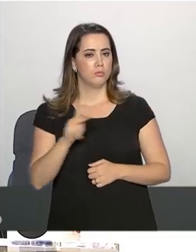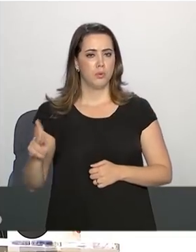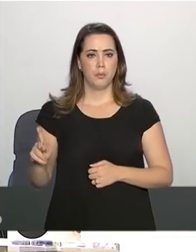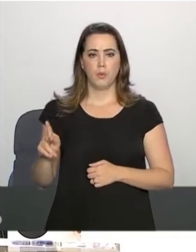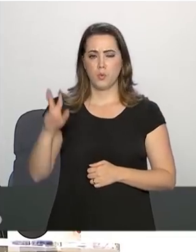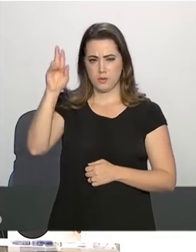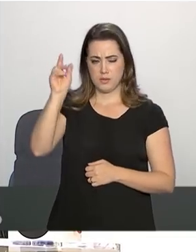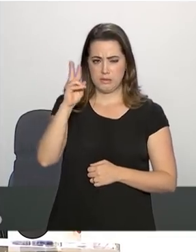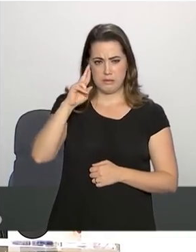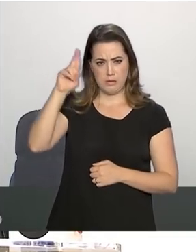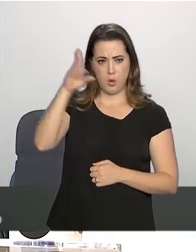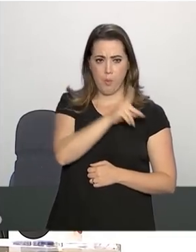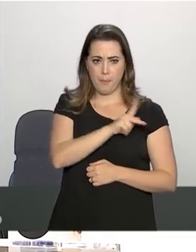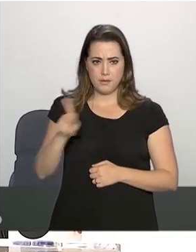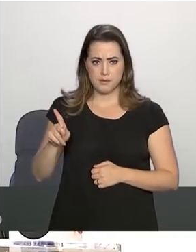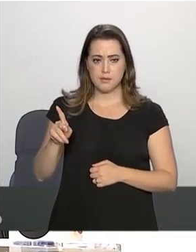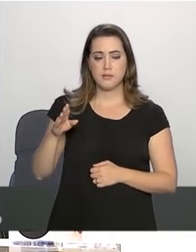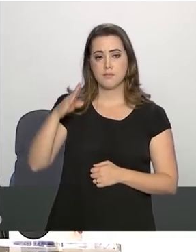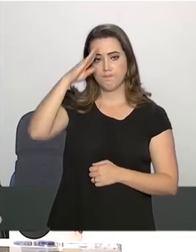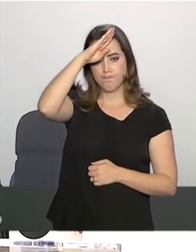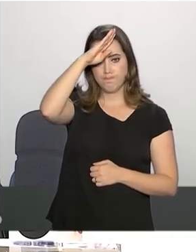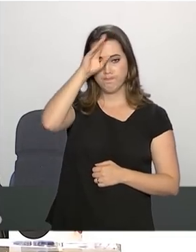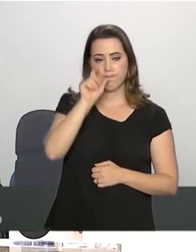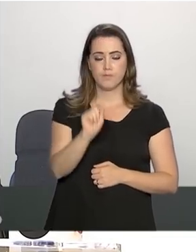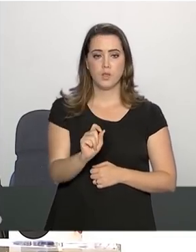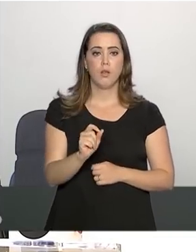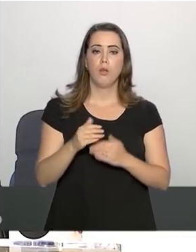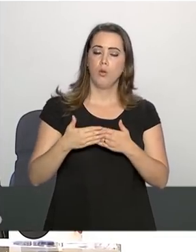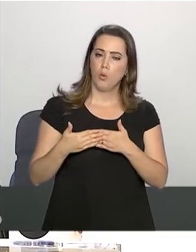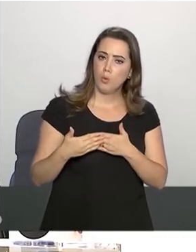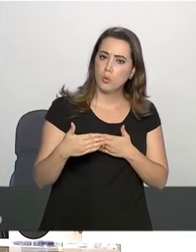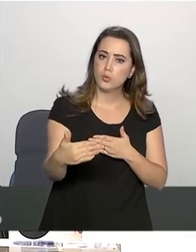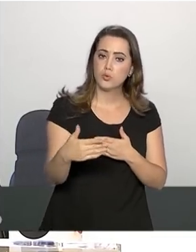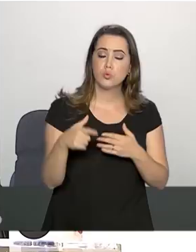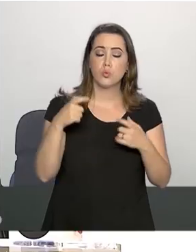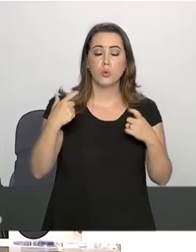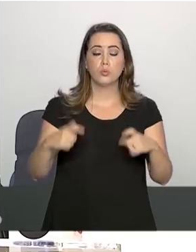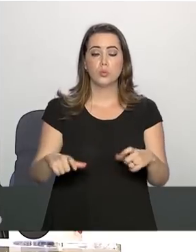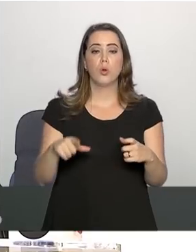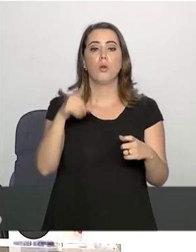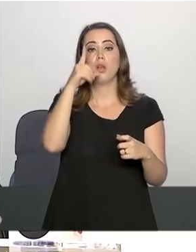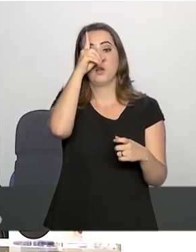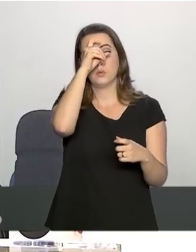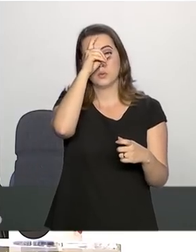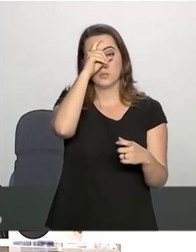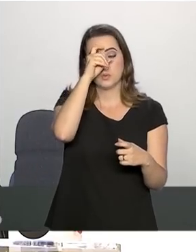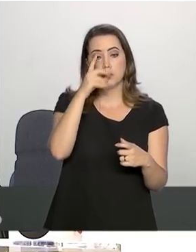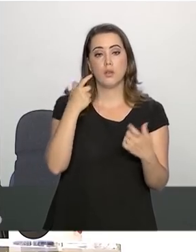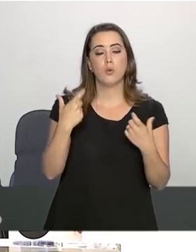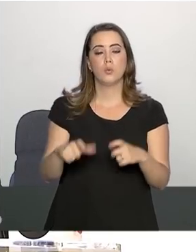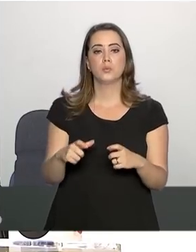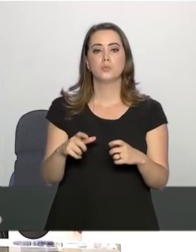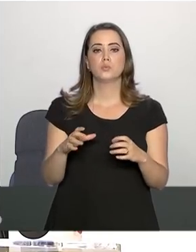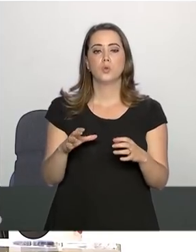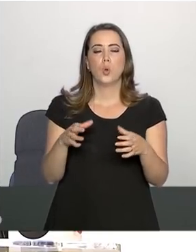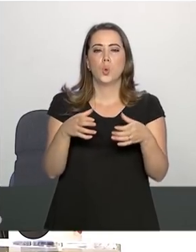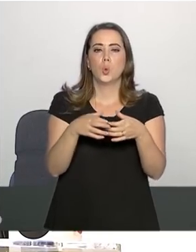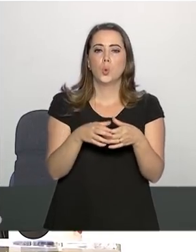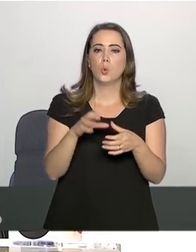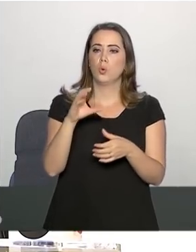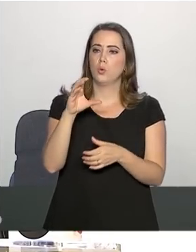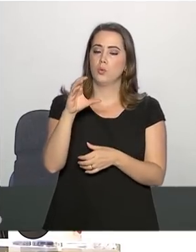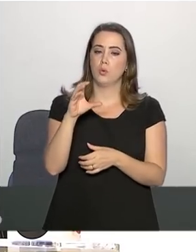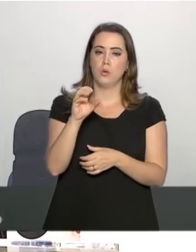da República, Jair Bolsonaro, permanece internado na unidade semi